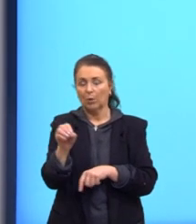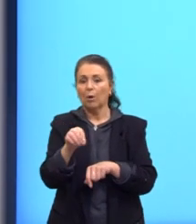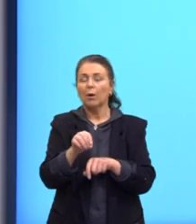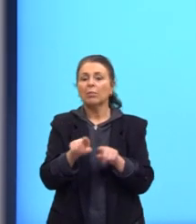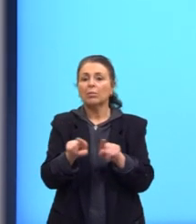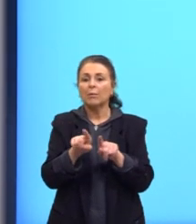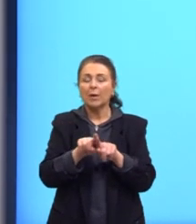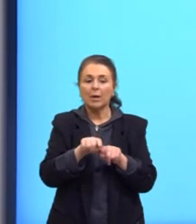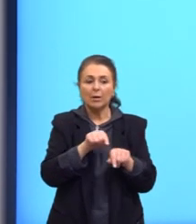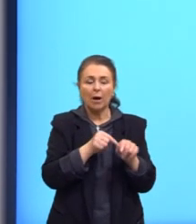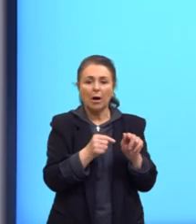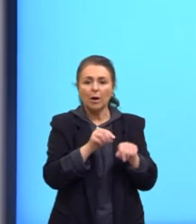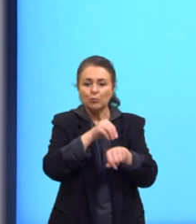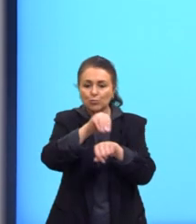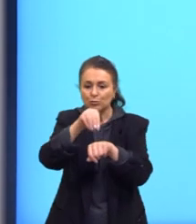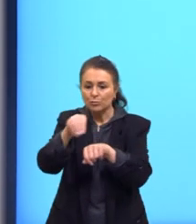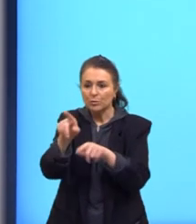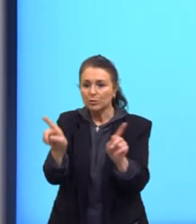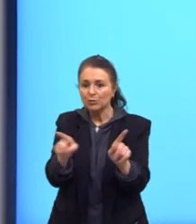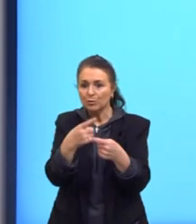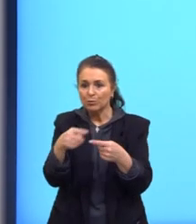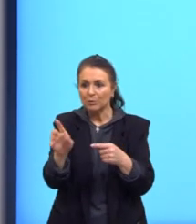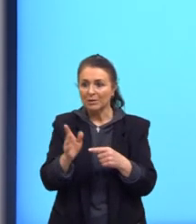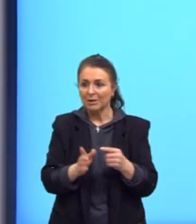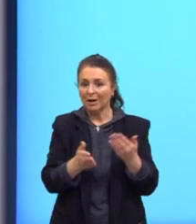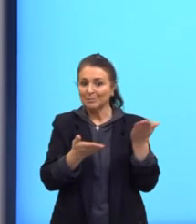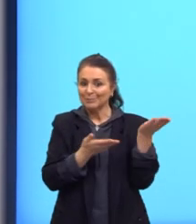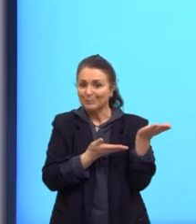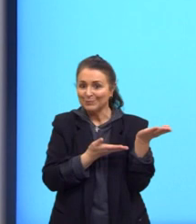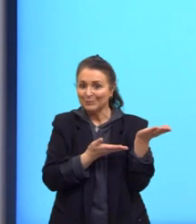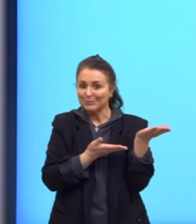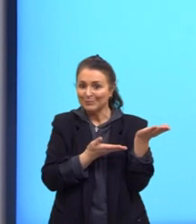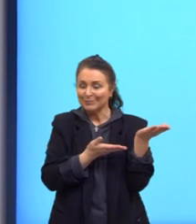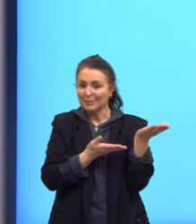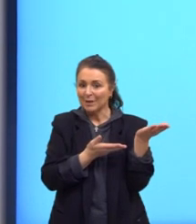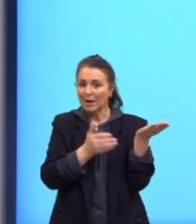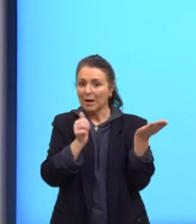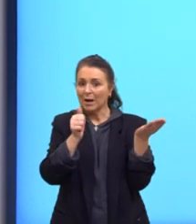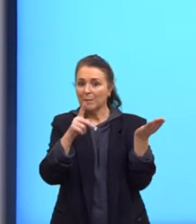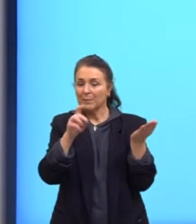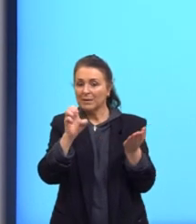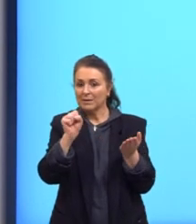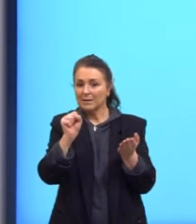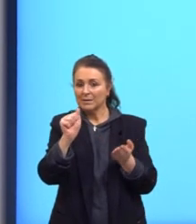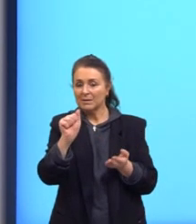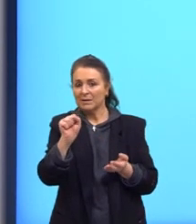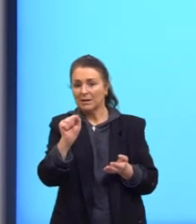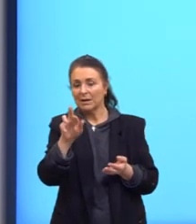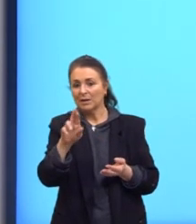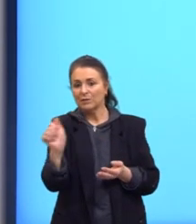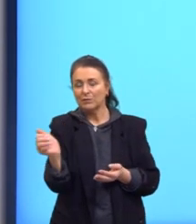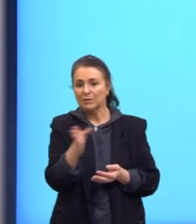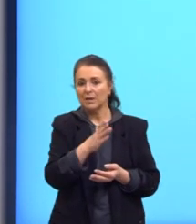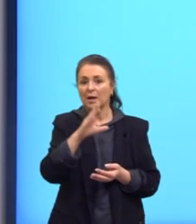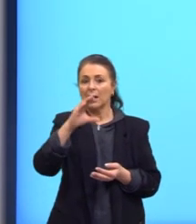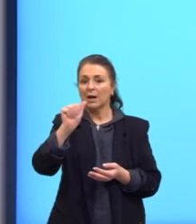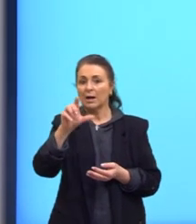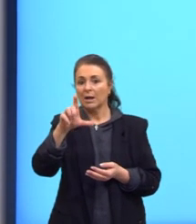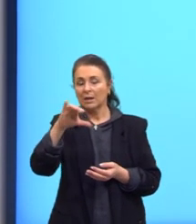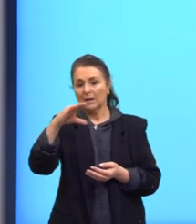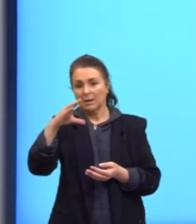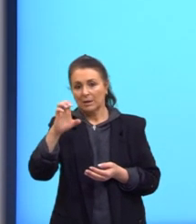vocês. Aqui no cantinho vocês encontram Apesar de Você, Cálice e Acorda, Amor do Chico.